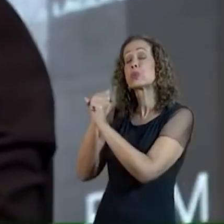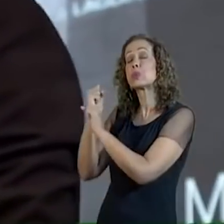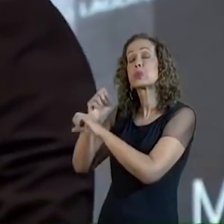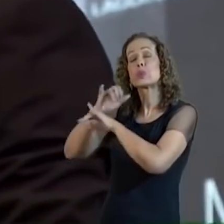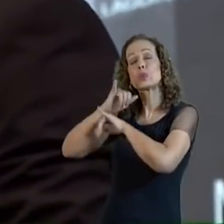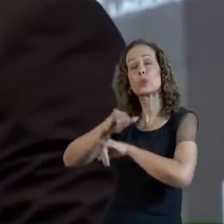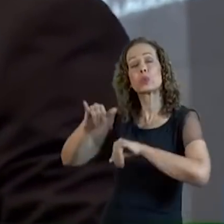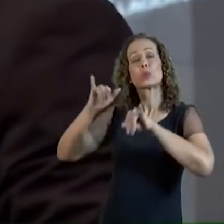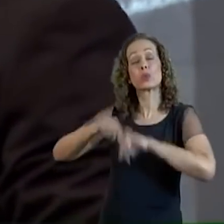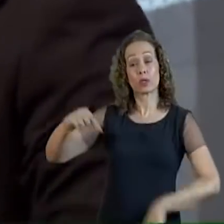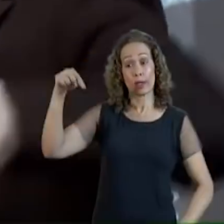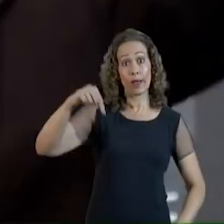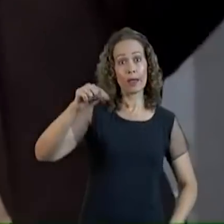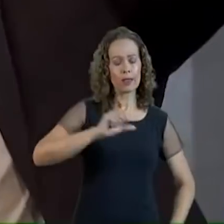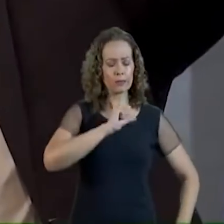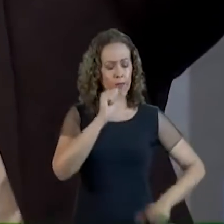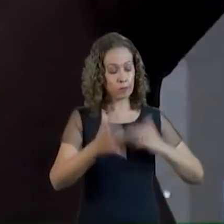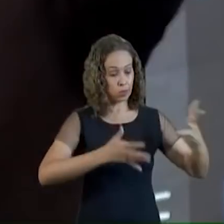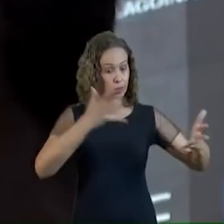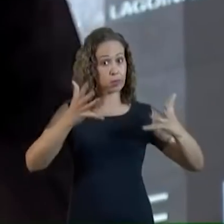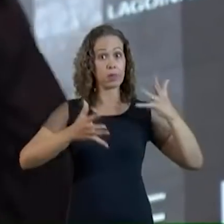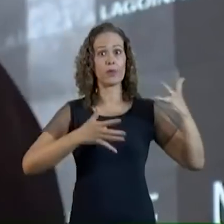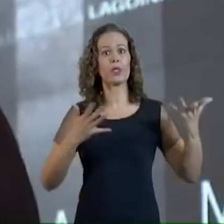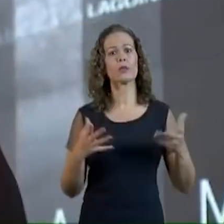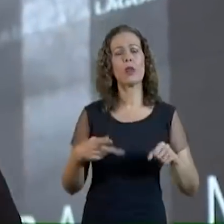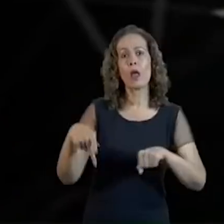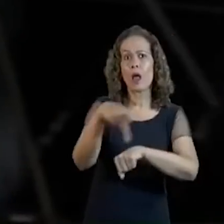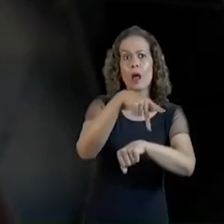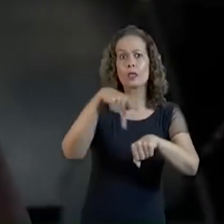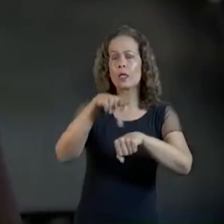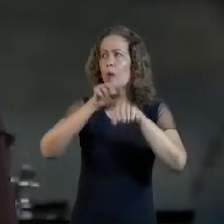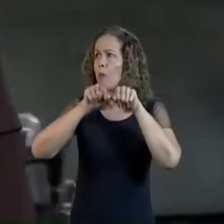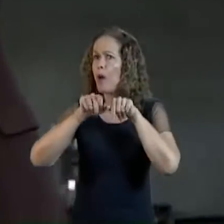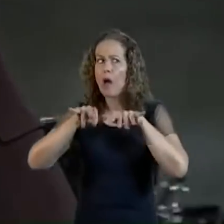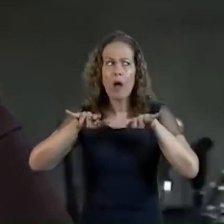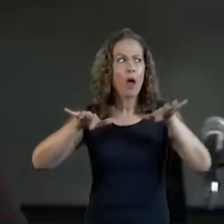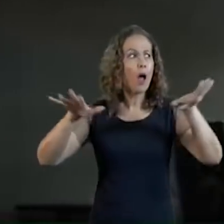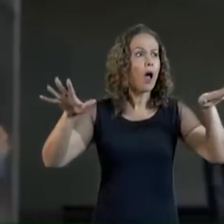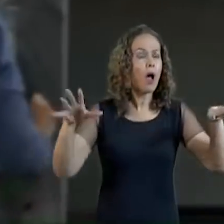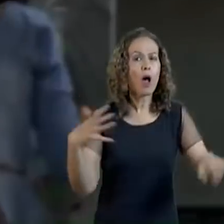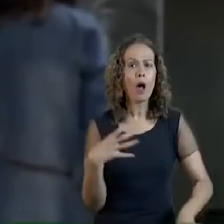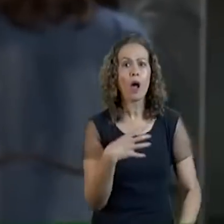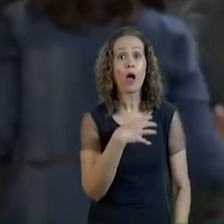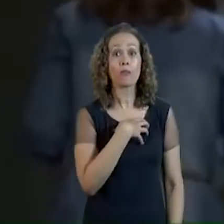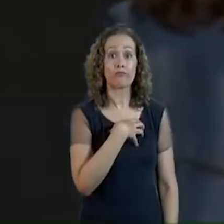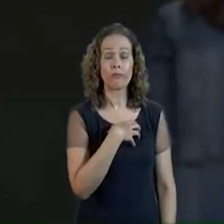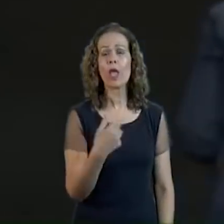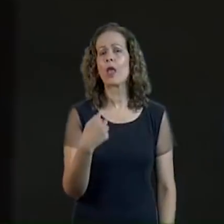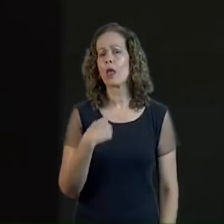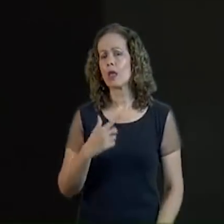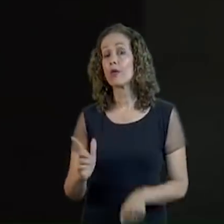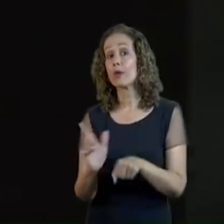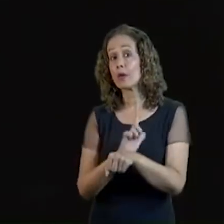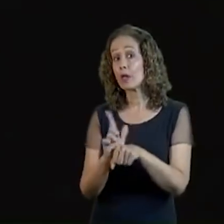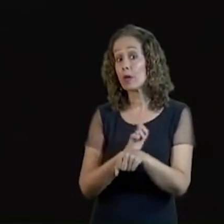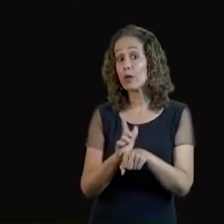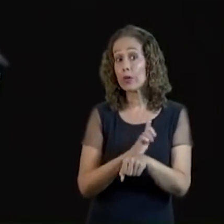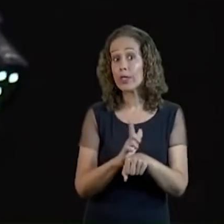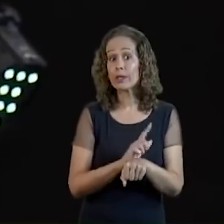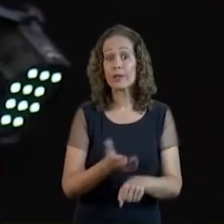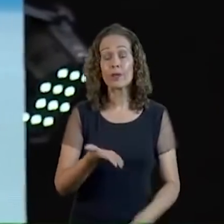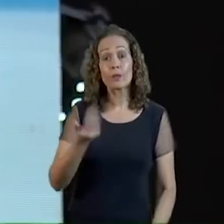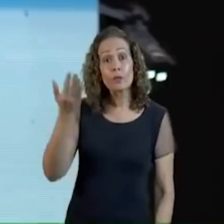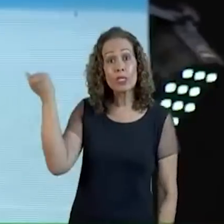um avivamento Tão grande Que as nações Foram tocadas Eu sou de Lagoinha Da época Que chovia